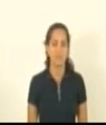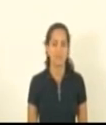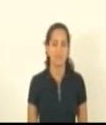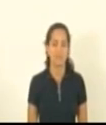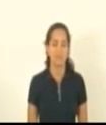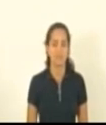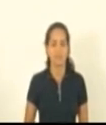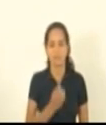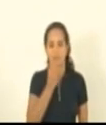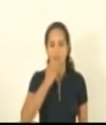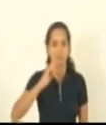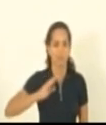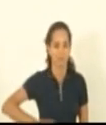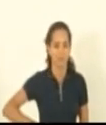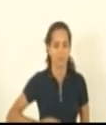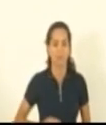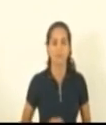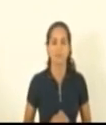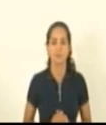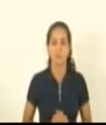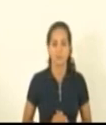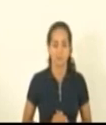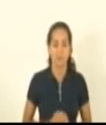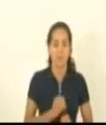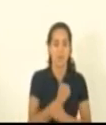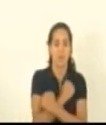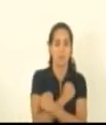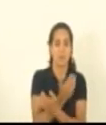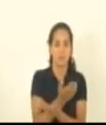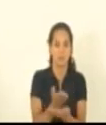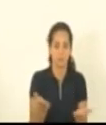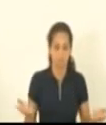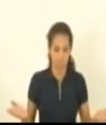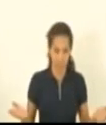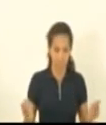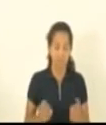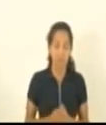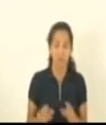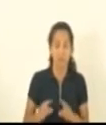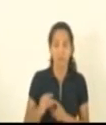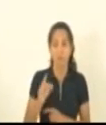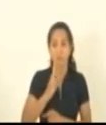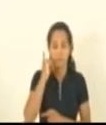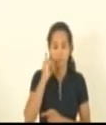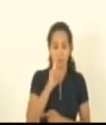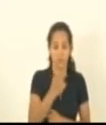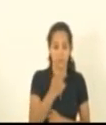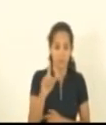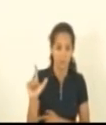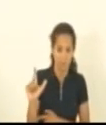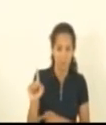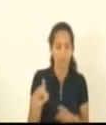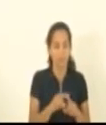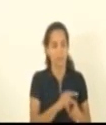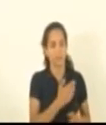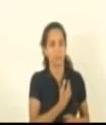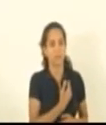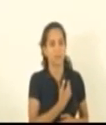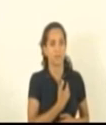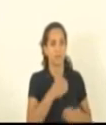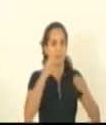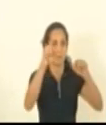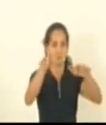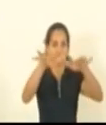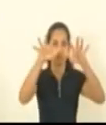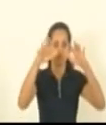Boa tarde um abraço a todos que estão aí aos nobres deputados do PL aos nossos amigos das galerias